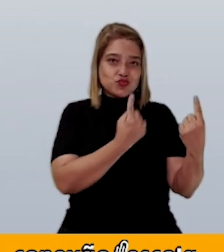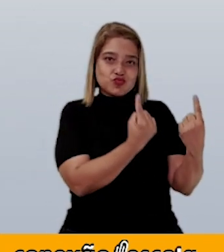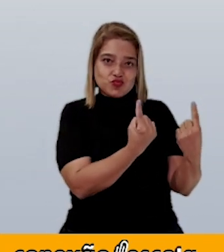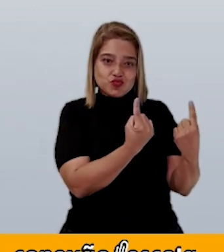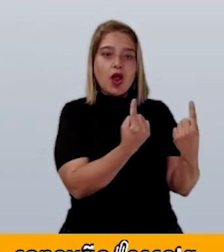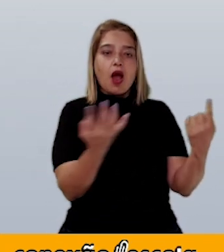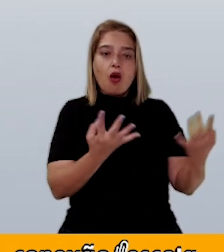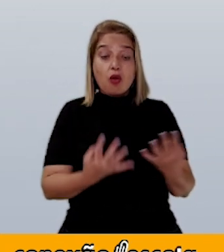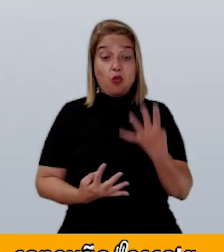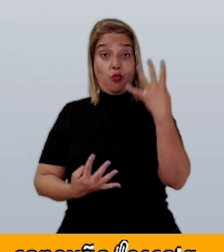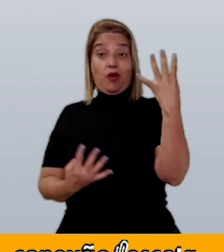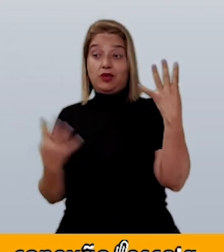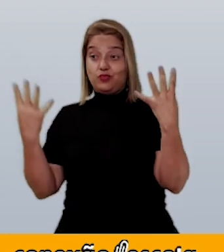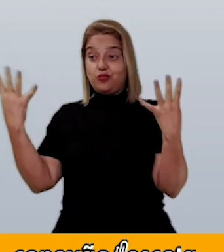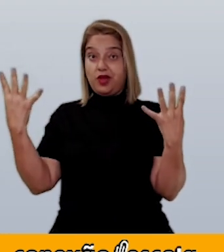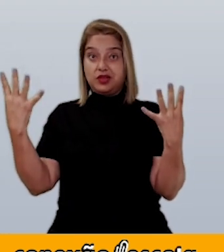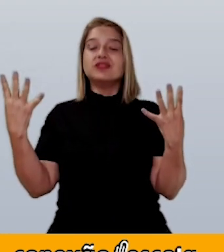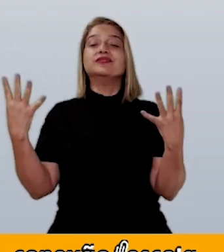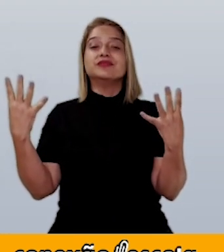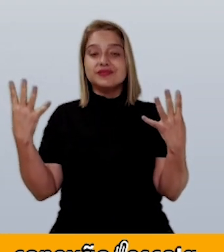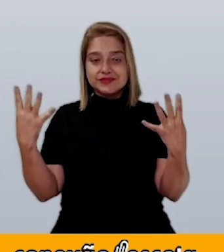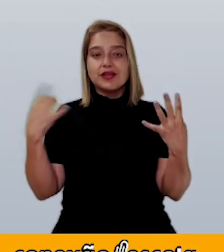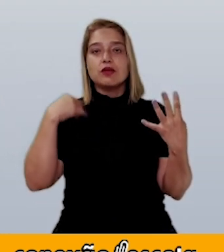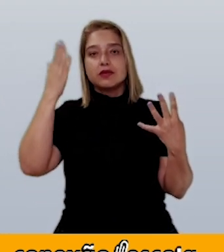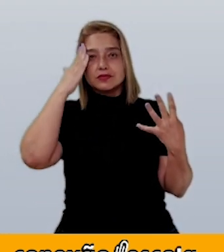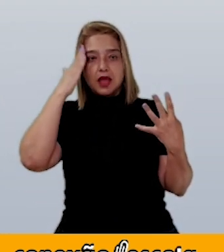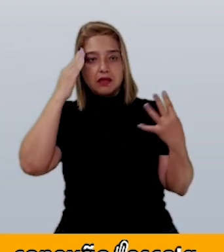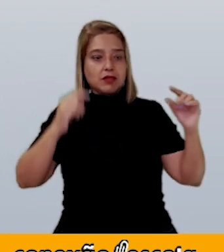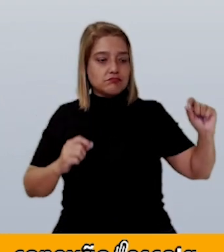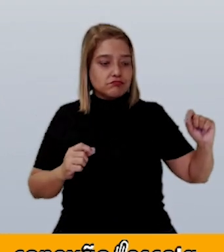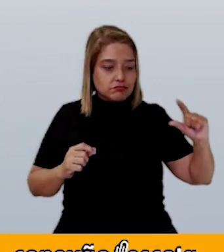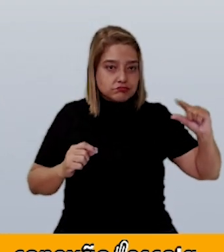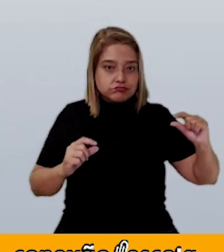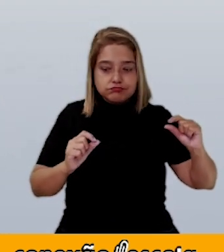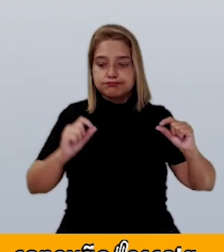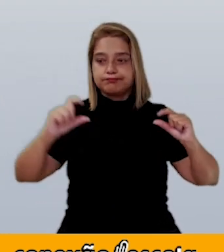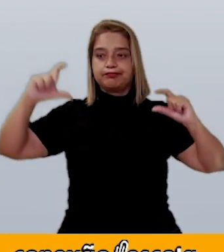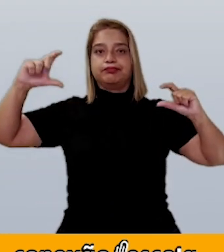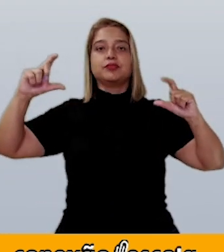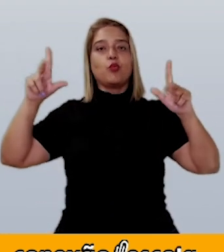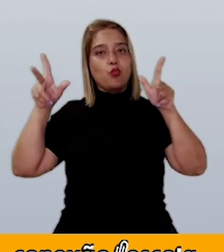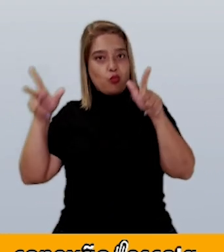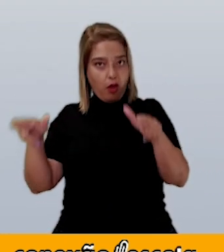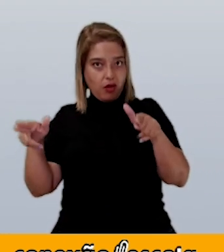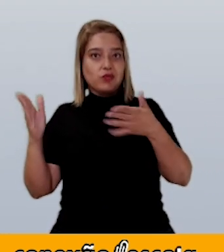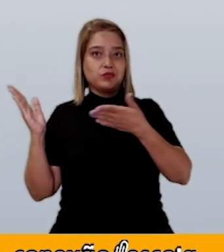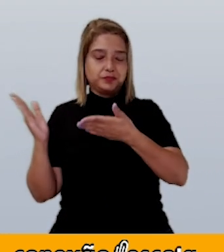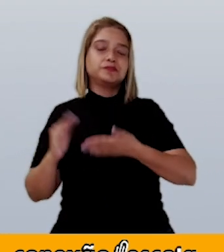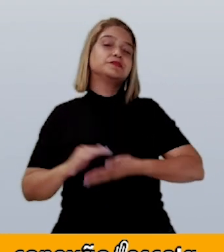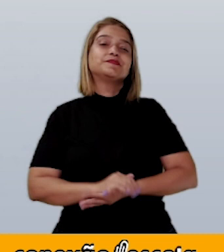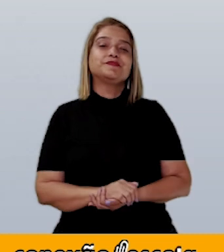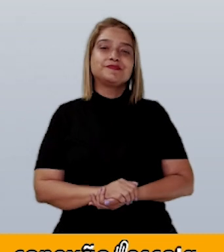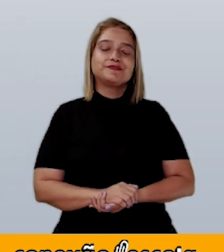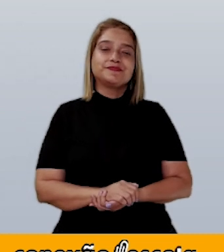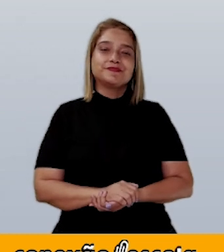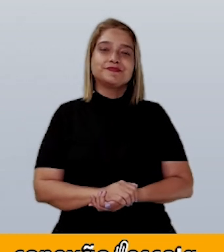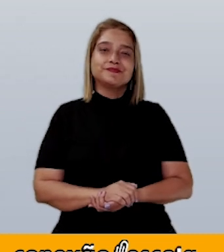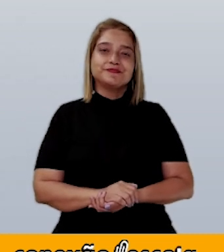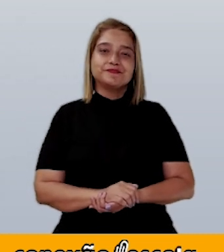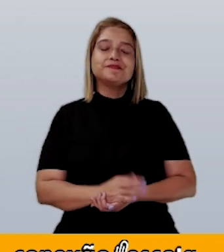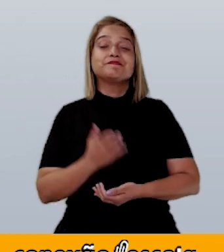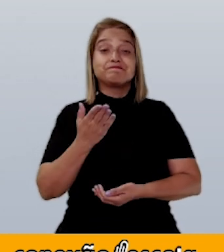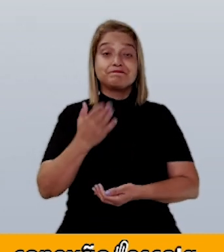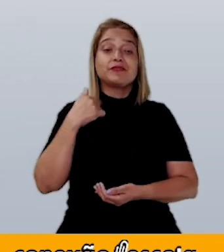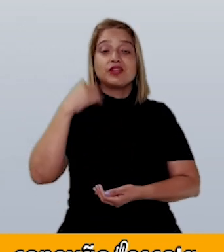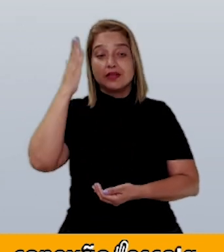observar. Nós vamos manter a proporção da figura que está sendo ampliada. Isso quer dizer